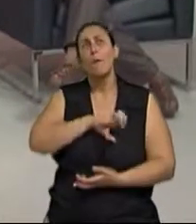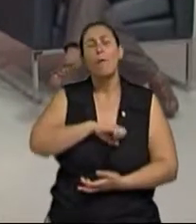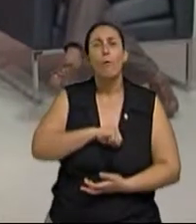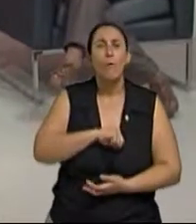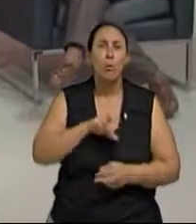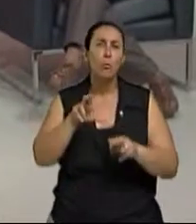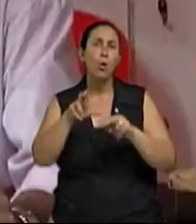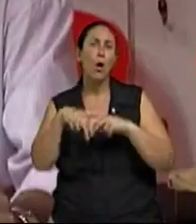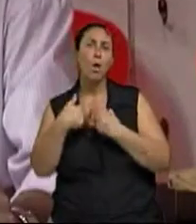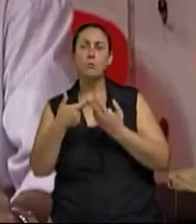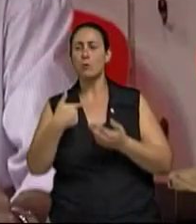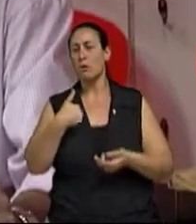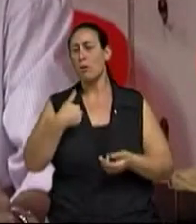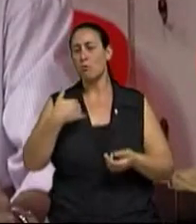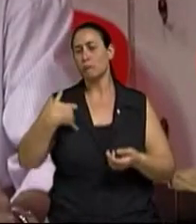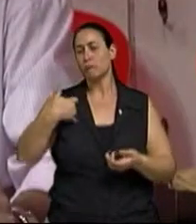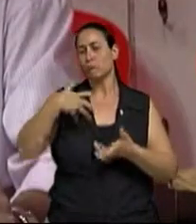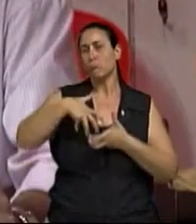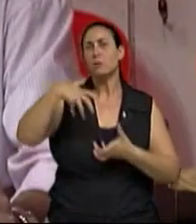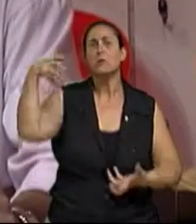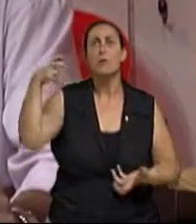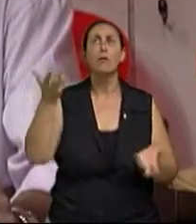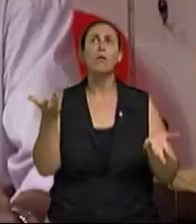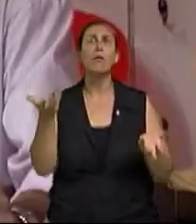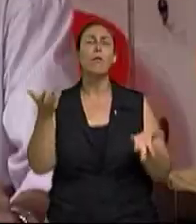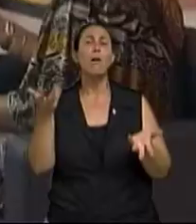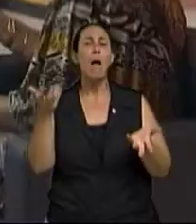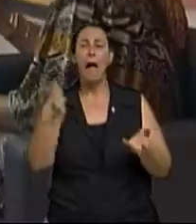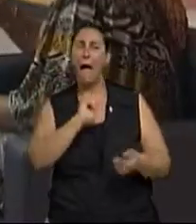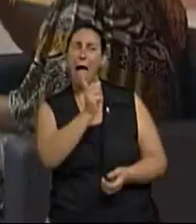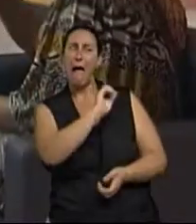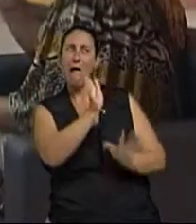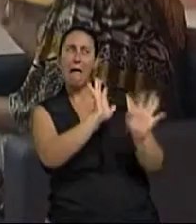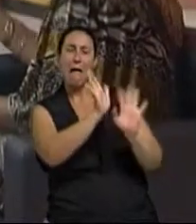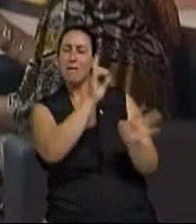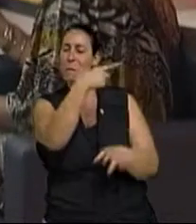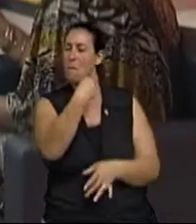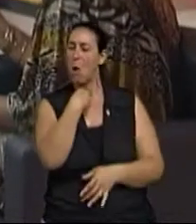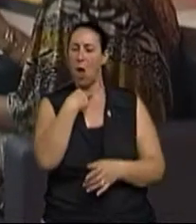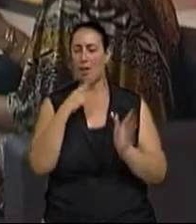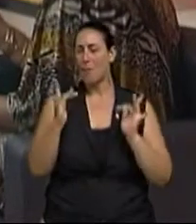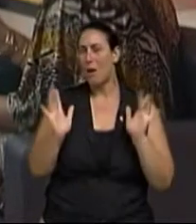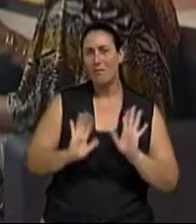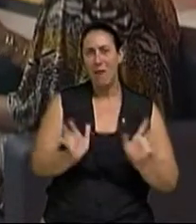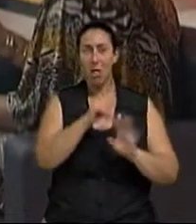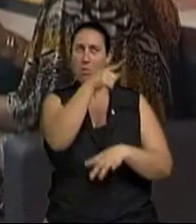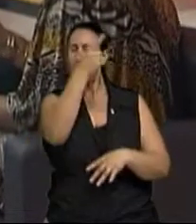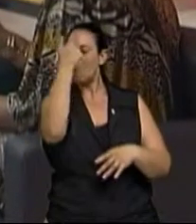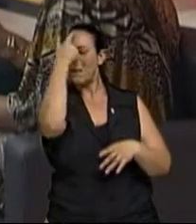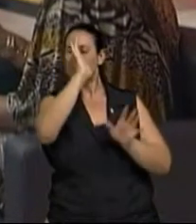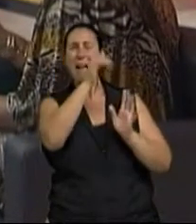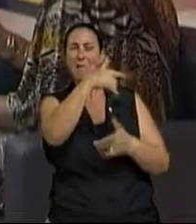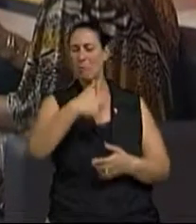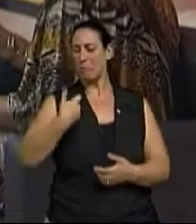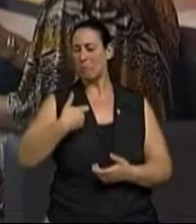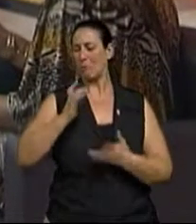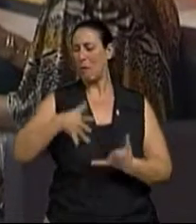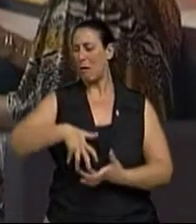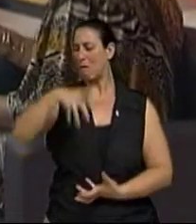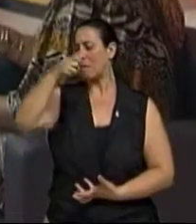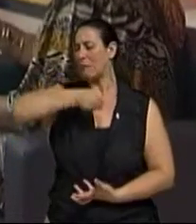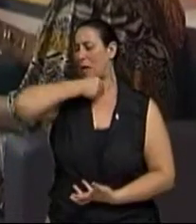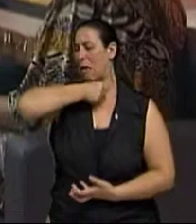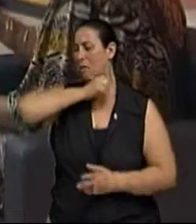pessoa mais velha. Então não deve se relacionar com ninguém, não deve mais pensar em ter um relacionamento